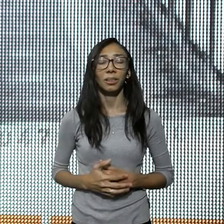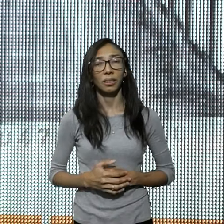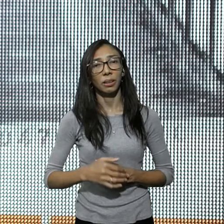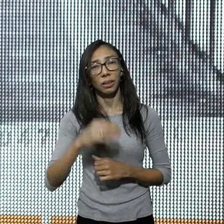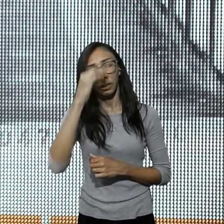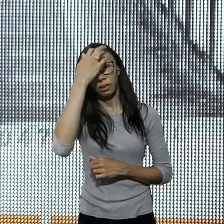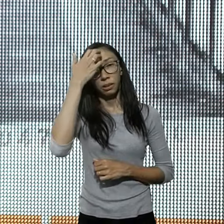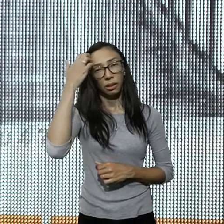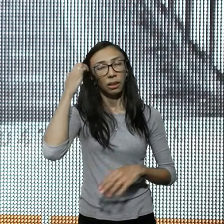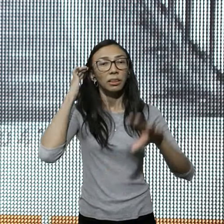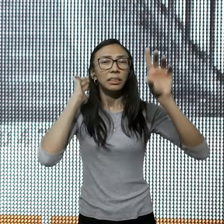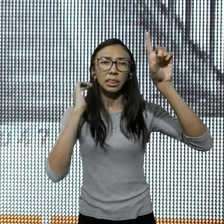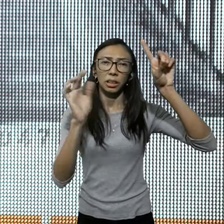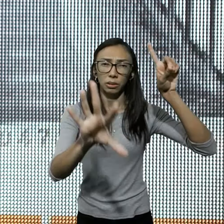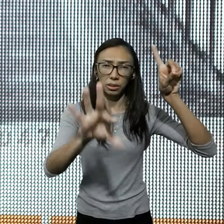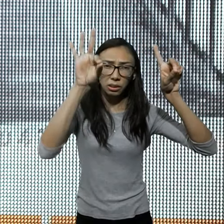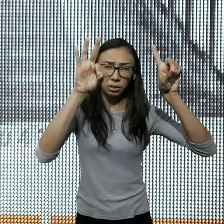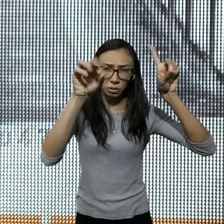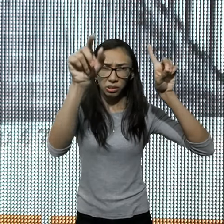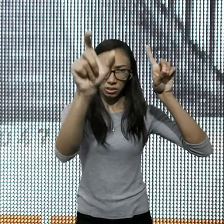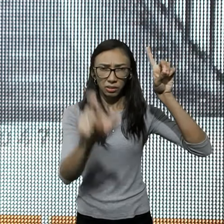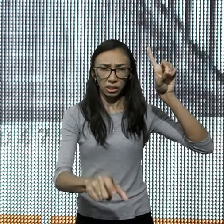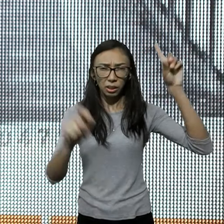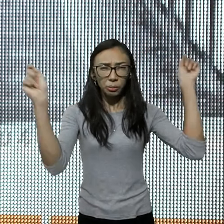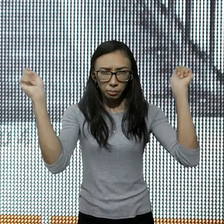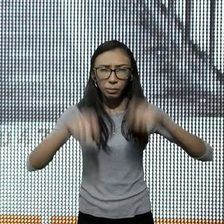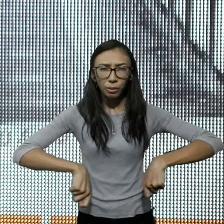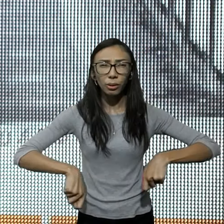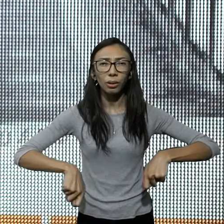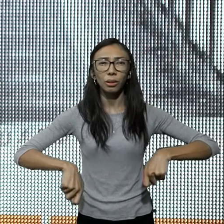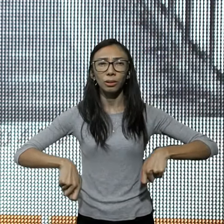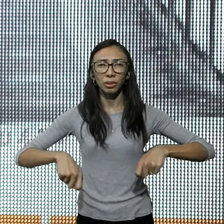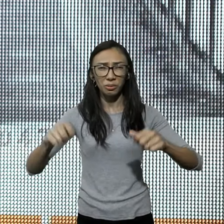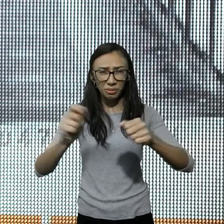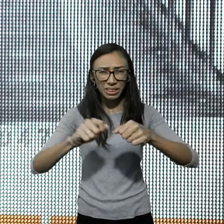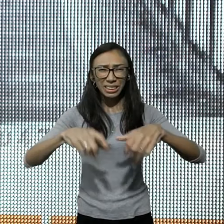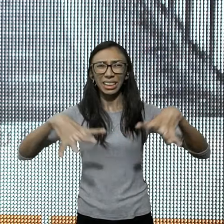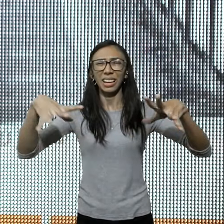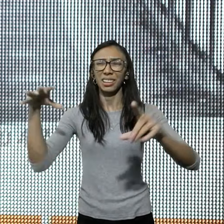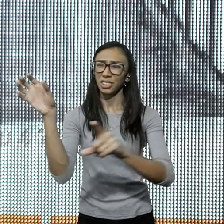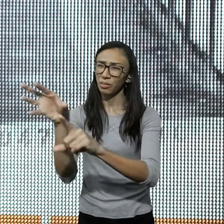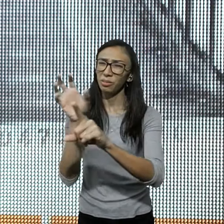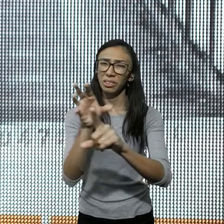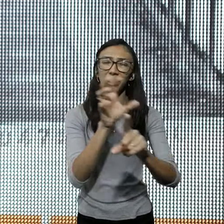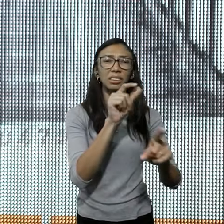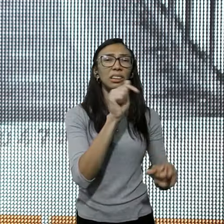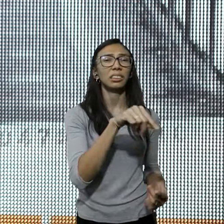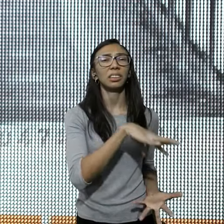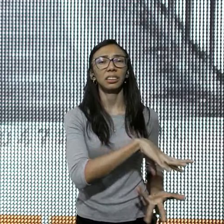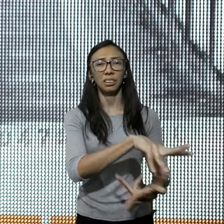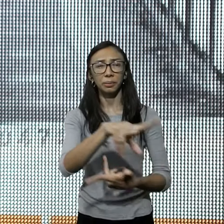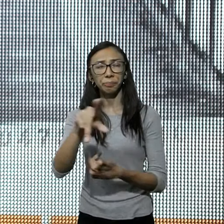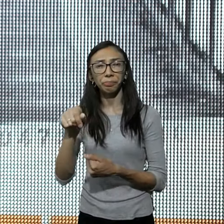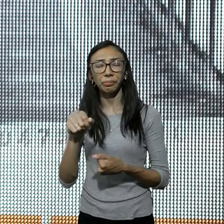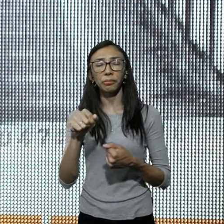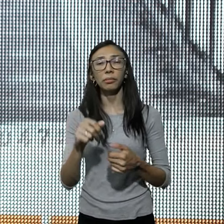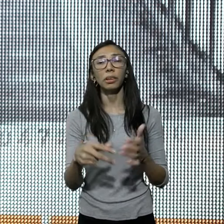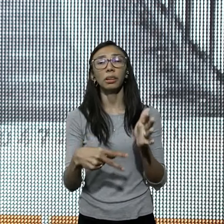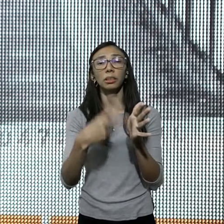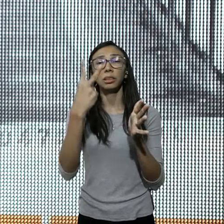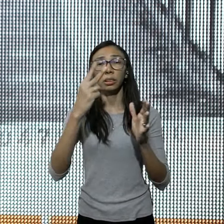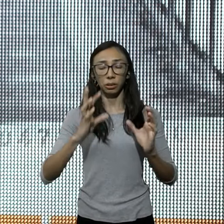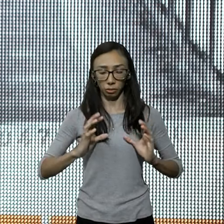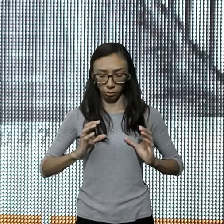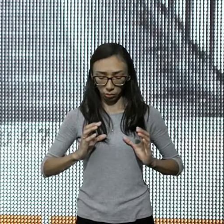será que Deus pode contar com você, para aquilo que Ele quer fazer, nessa terra, a segunda atitude, que você precisa tomar,